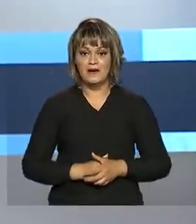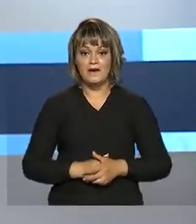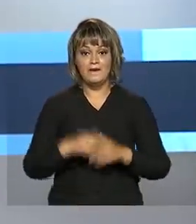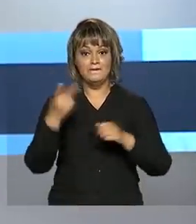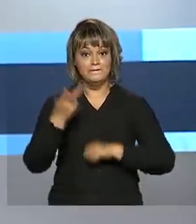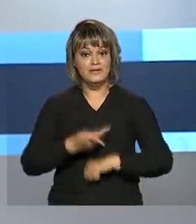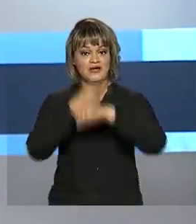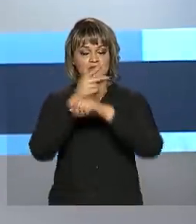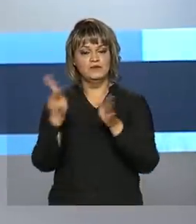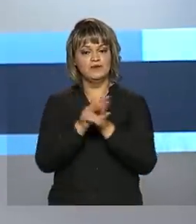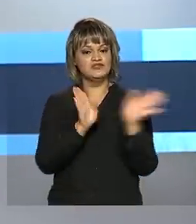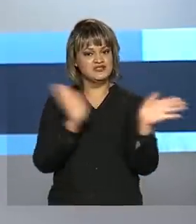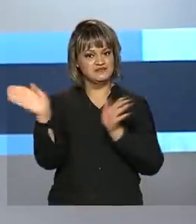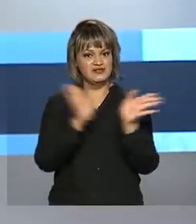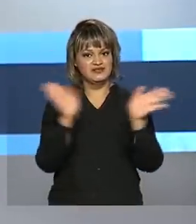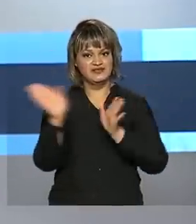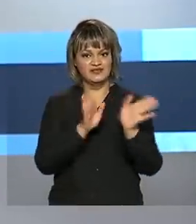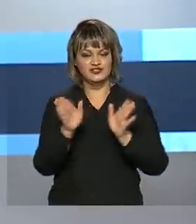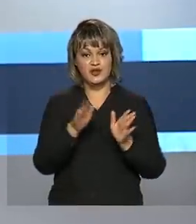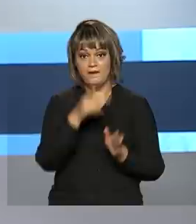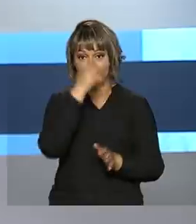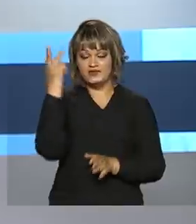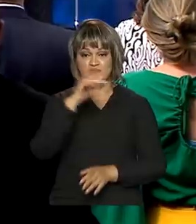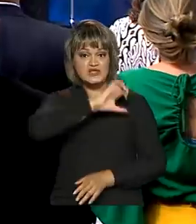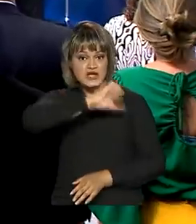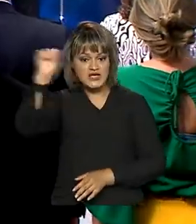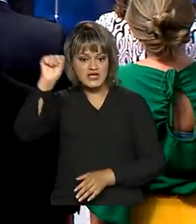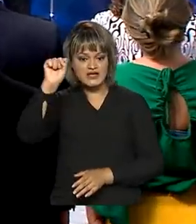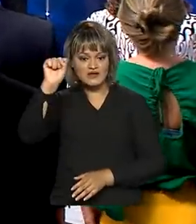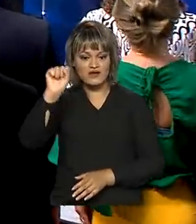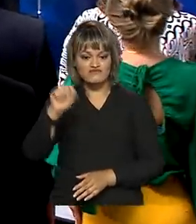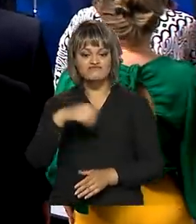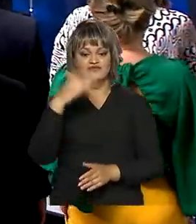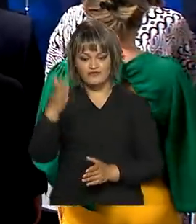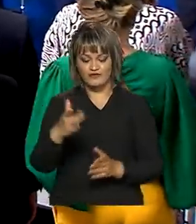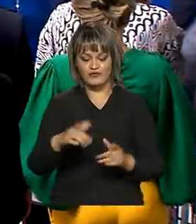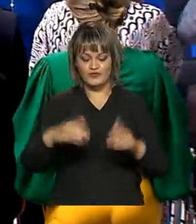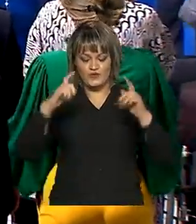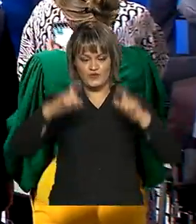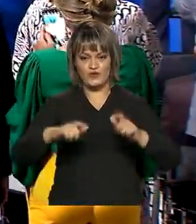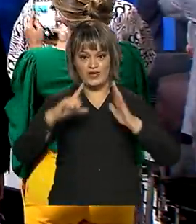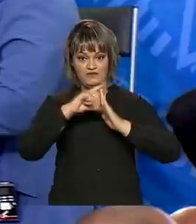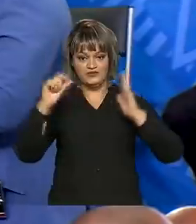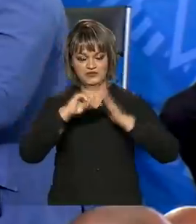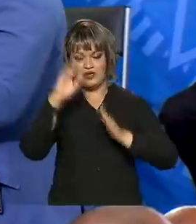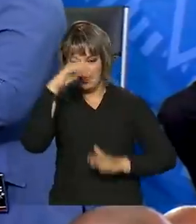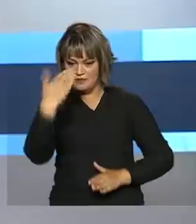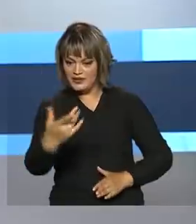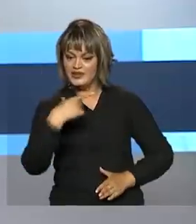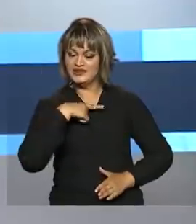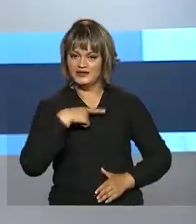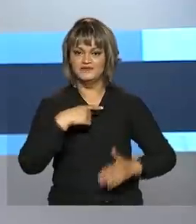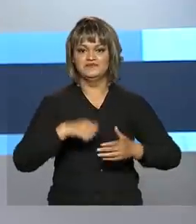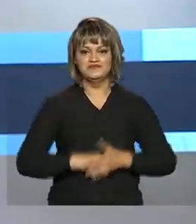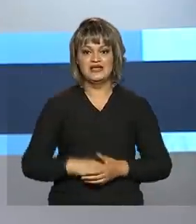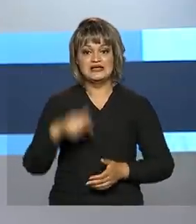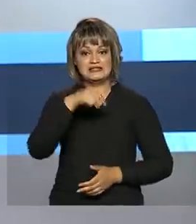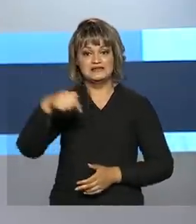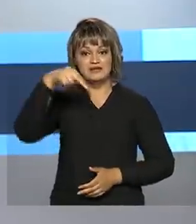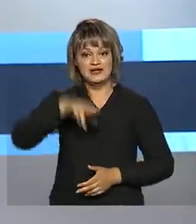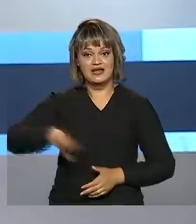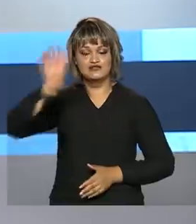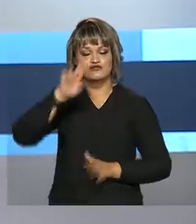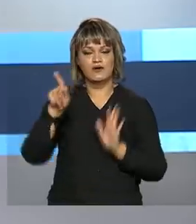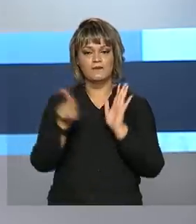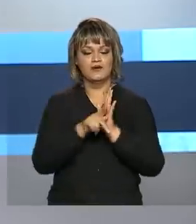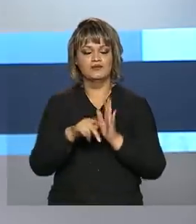acessibilidade. Vencedores da primeira edição são recebidos em cerimônia no Palácio do Planalto. Semana Nacional de